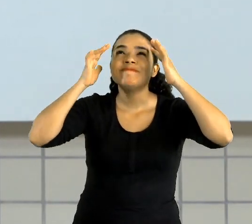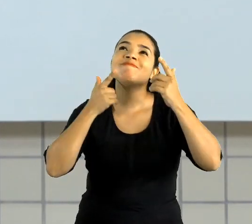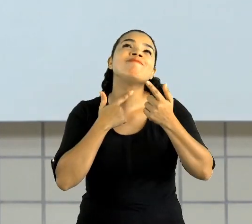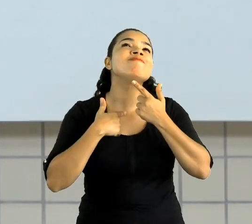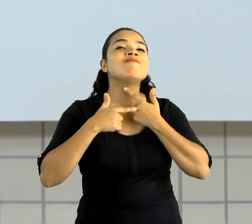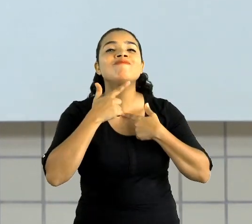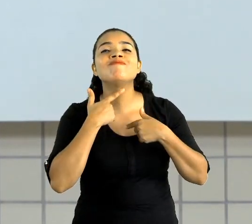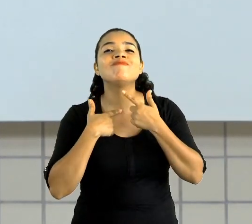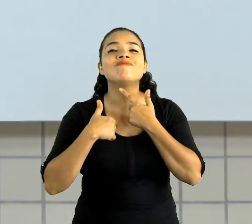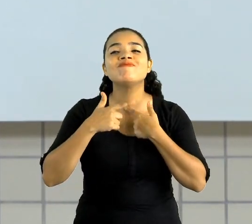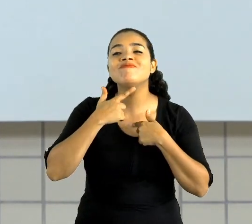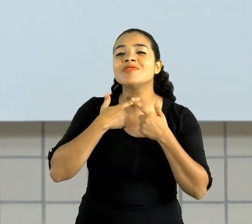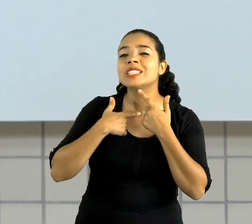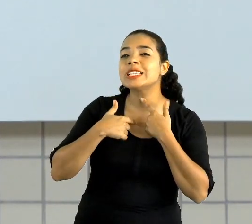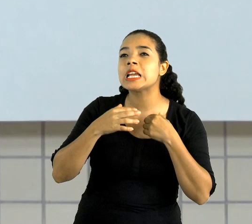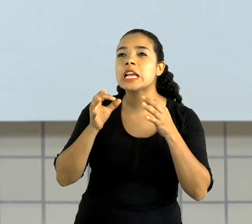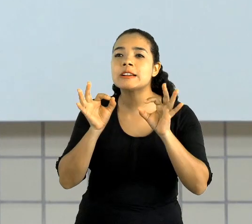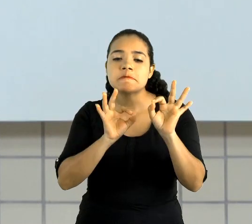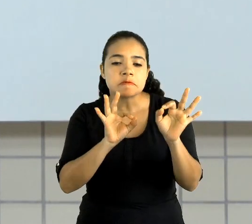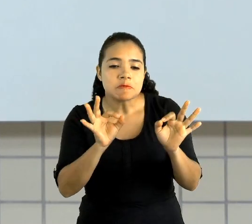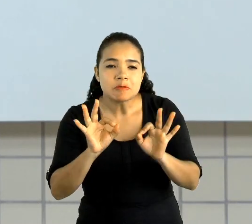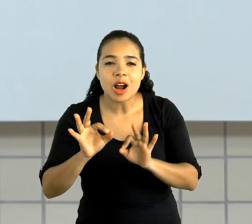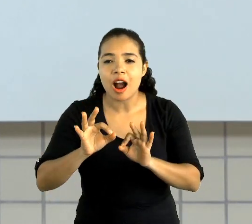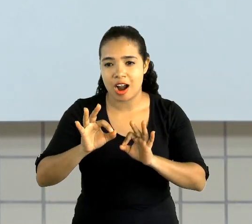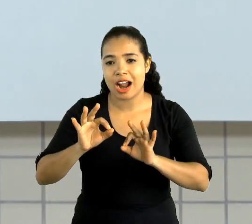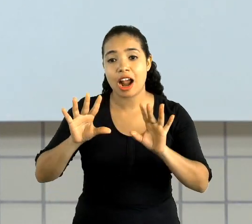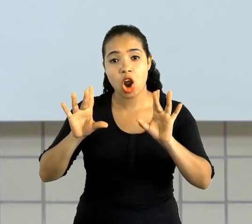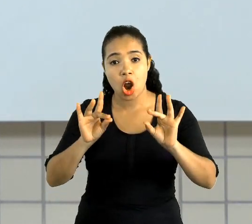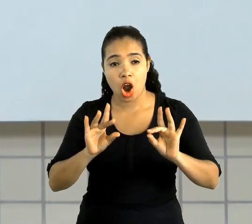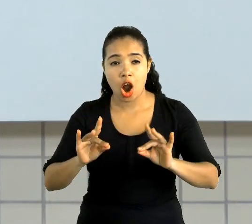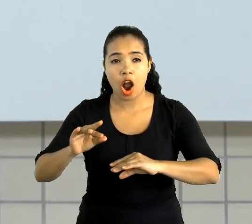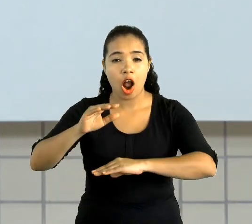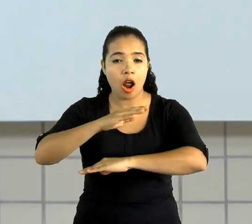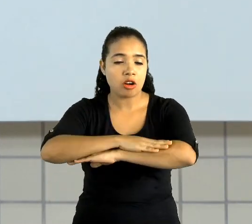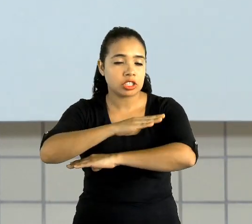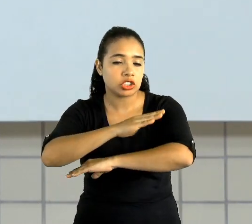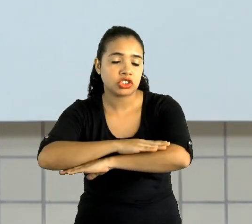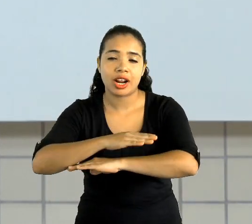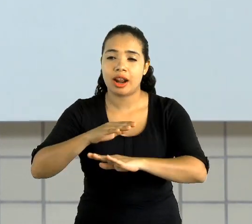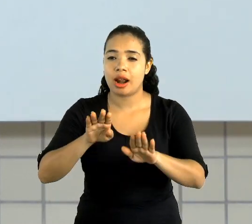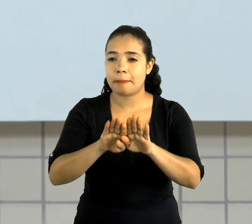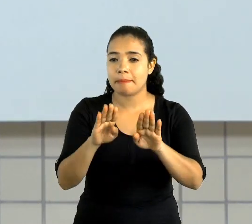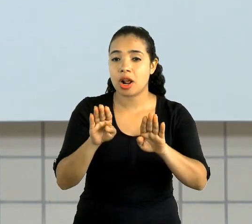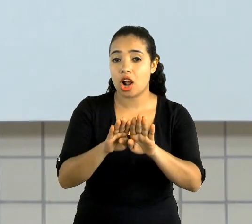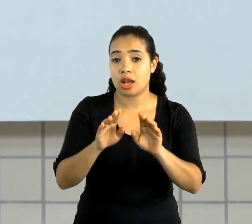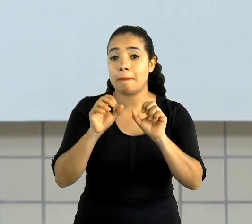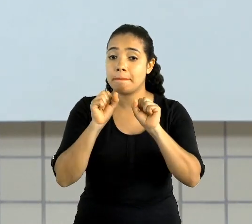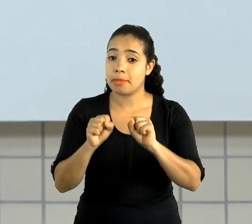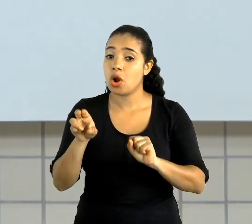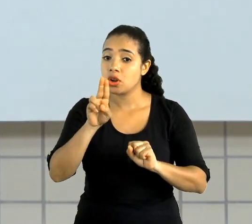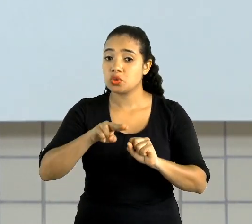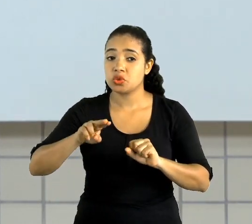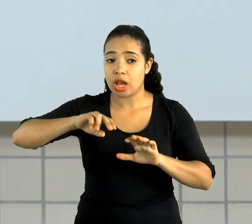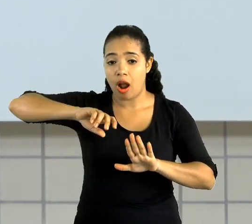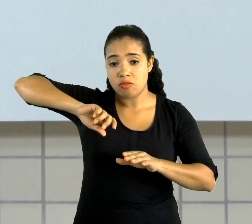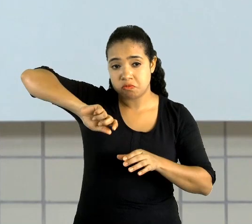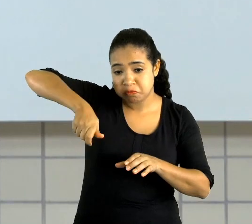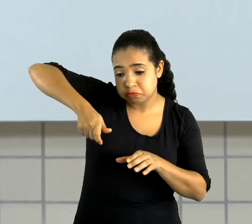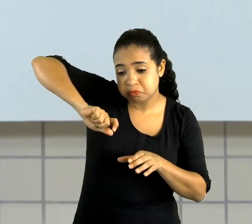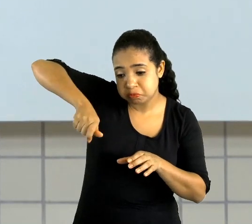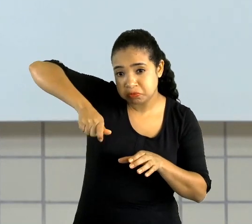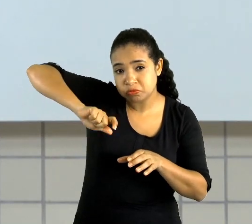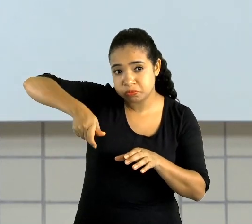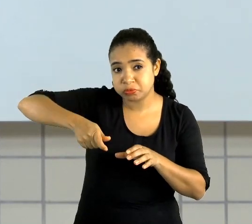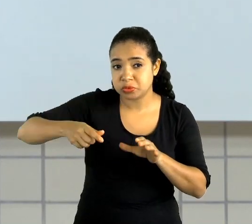da forma que você quiser. Pode, inclusive, usar a tampinha também. Eu vou mostrar para vocês.